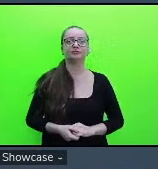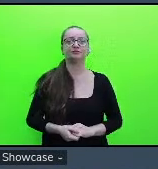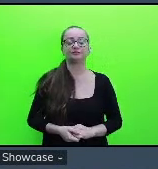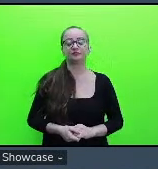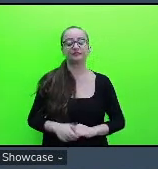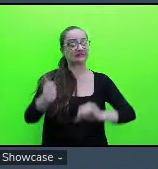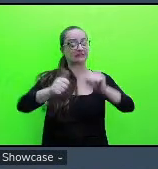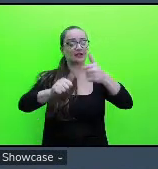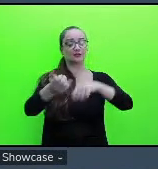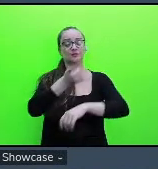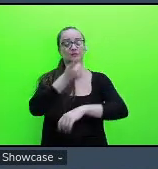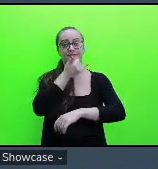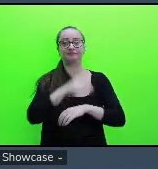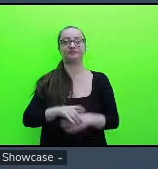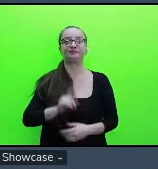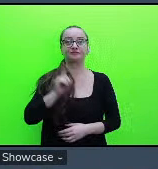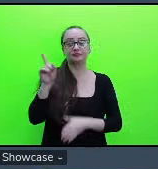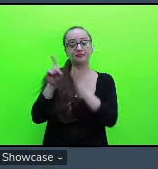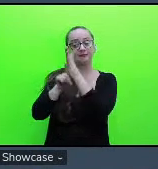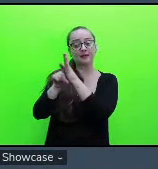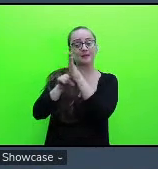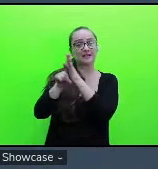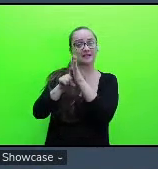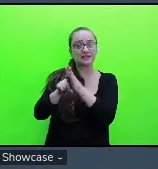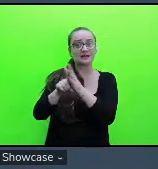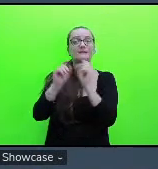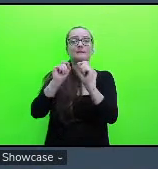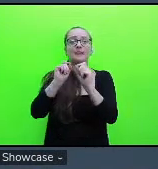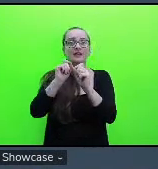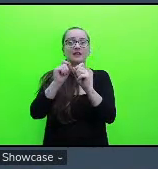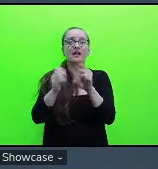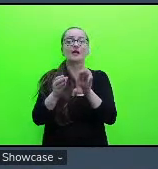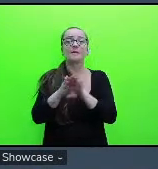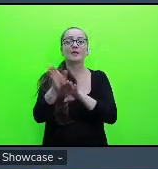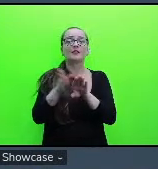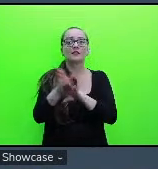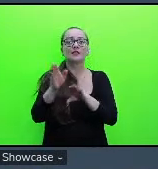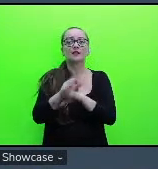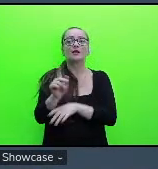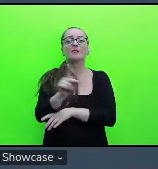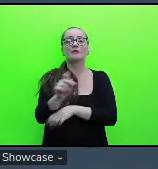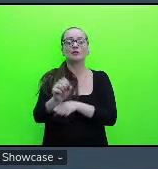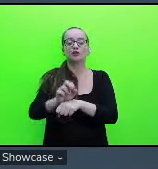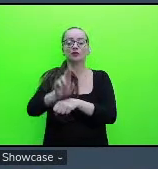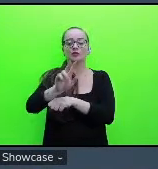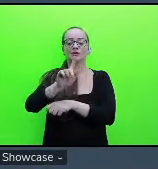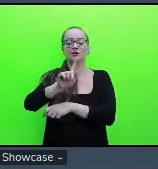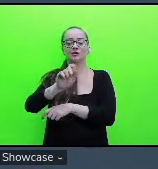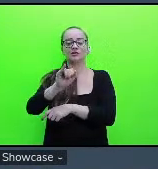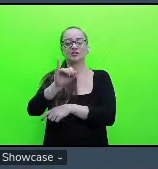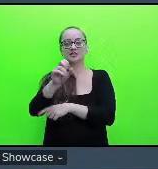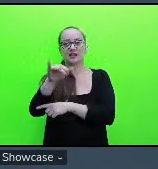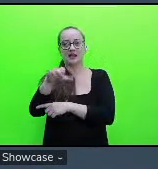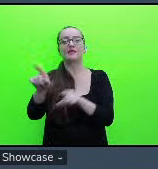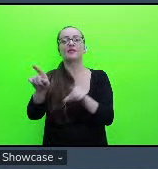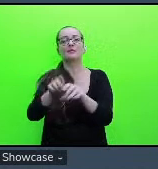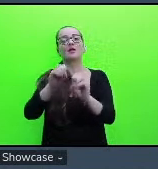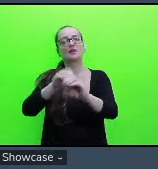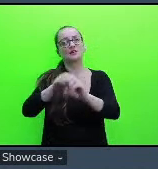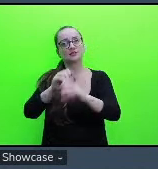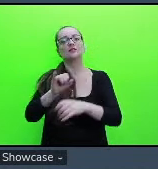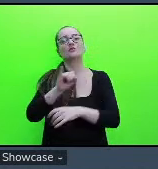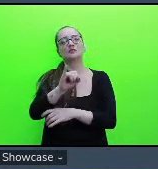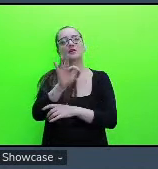e esta pesquisa ela foi orientada pela professora e doutora Gisele que é também docente lá do Instituto Federal